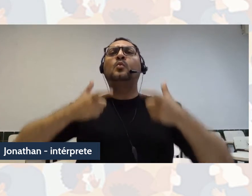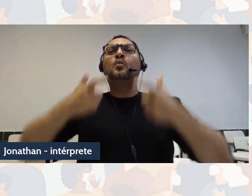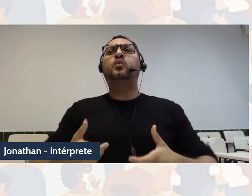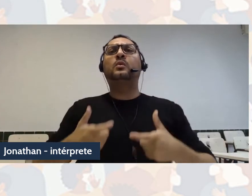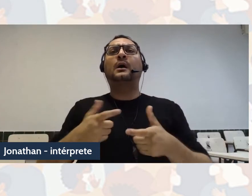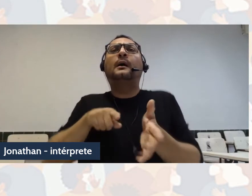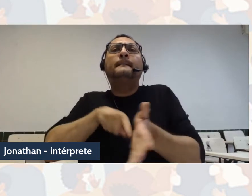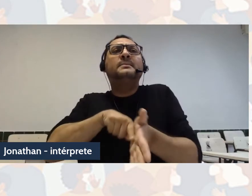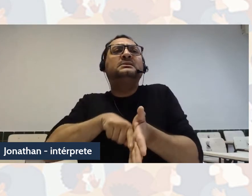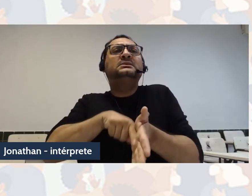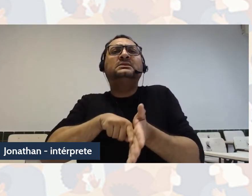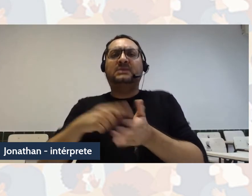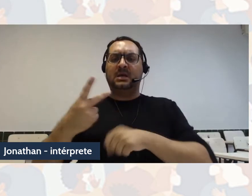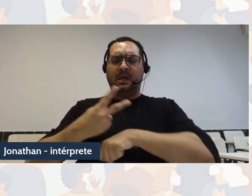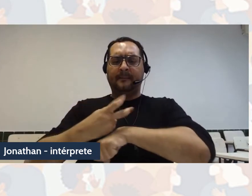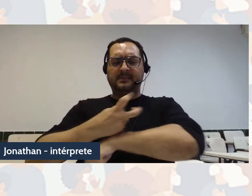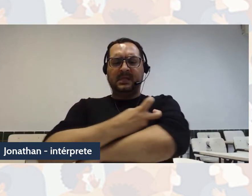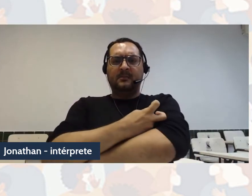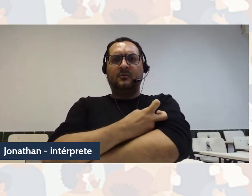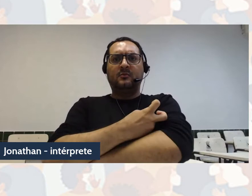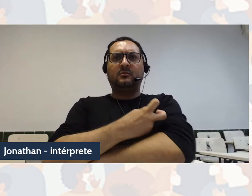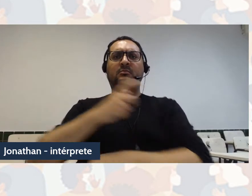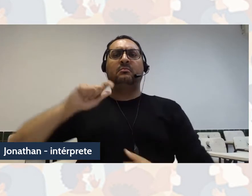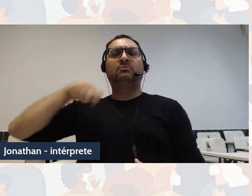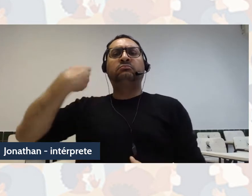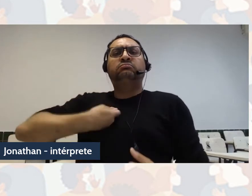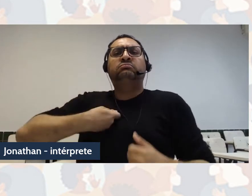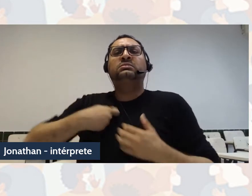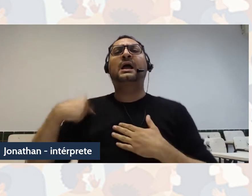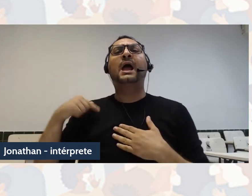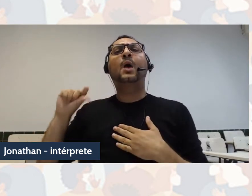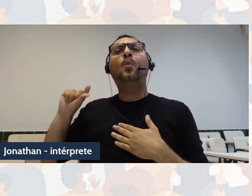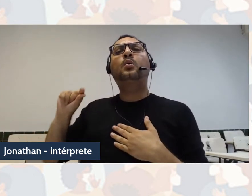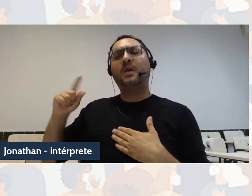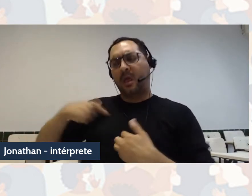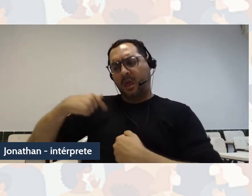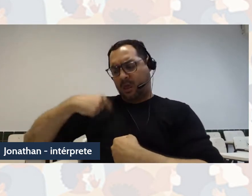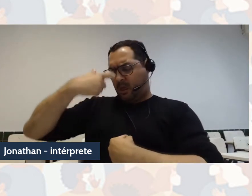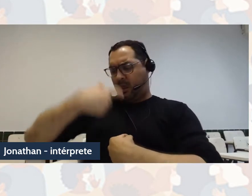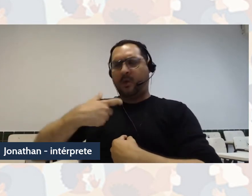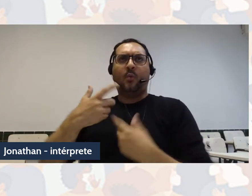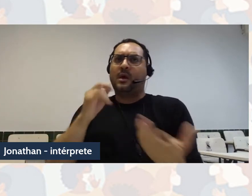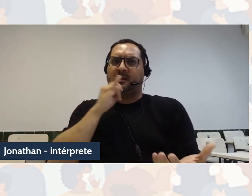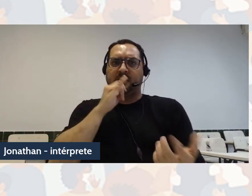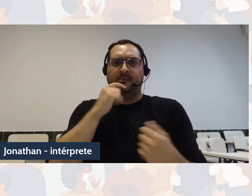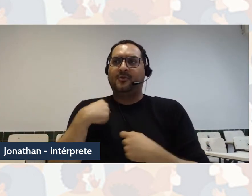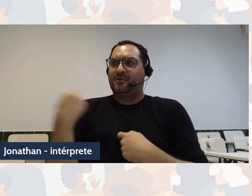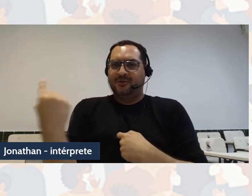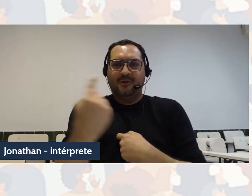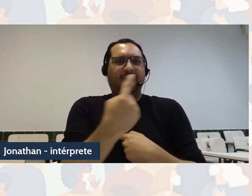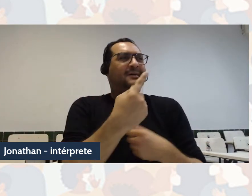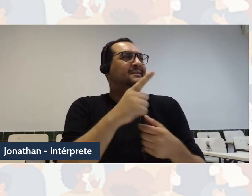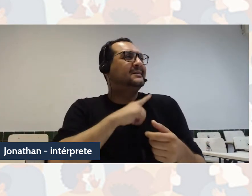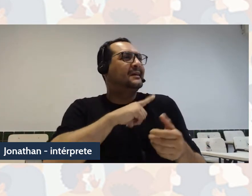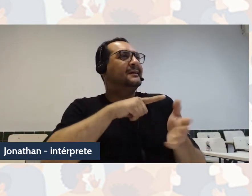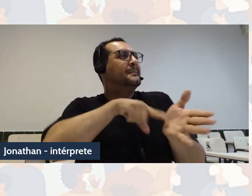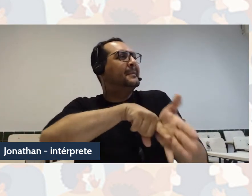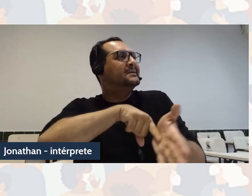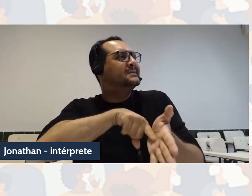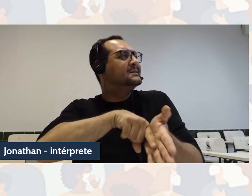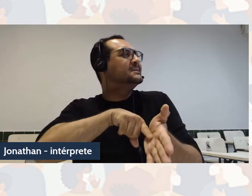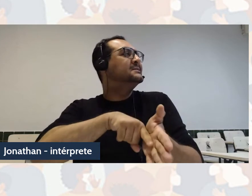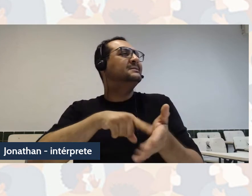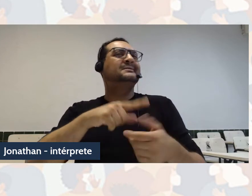nesse espaço de produção de conhecimento. Nós que, por exemplo, estamos fazendo pesquisa, que estamos